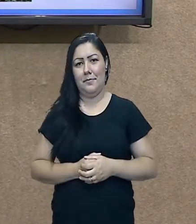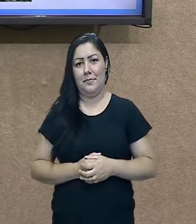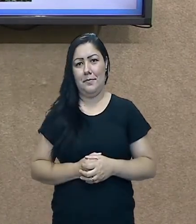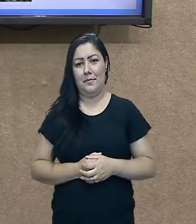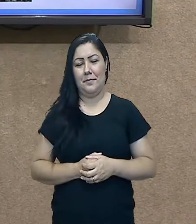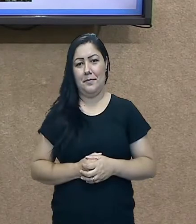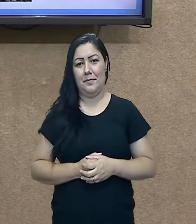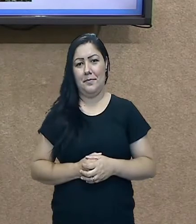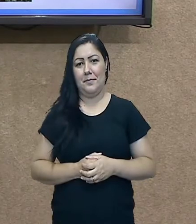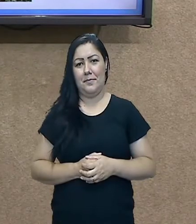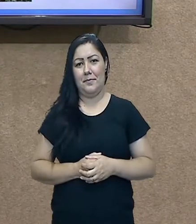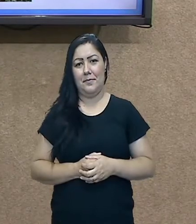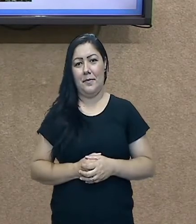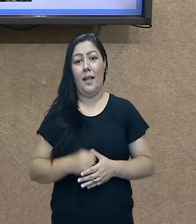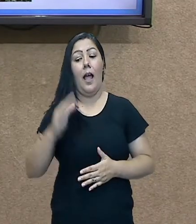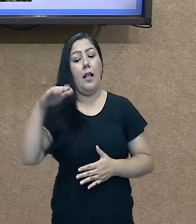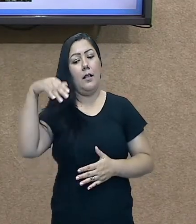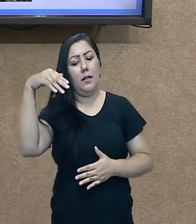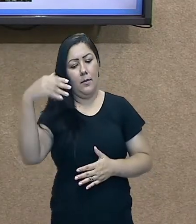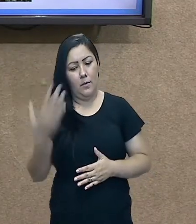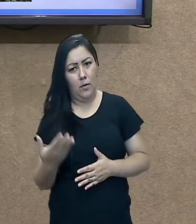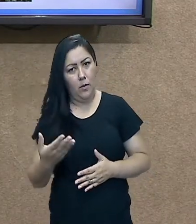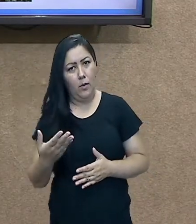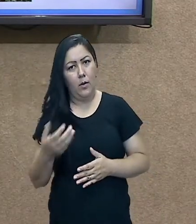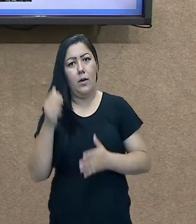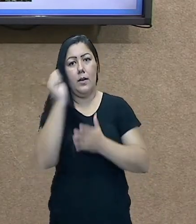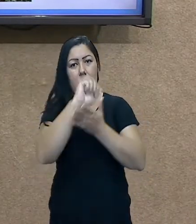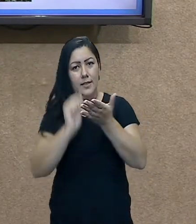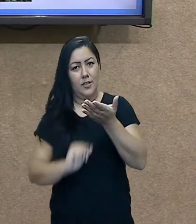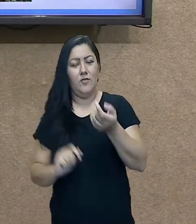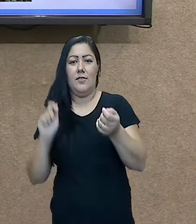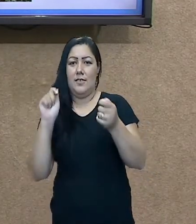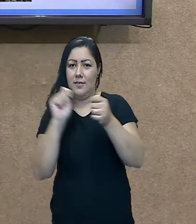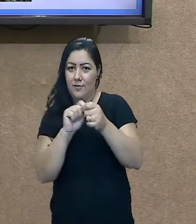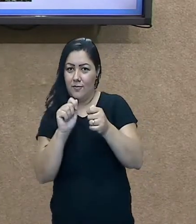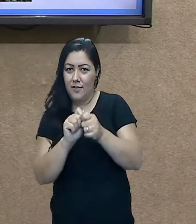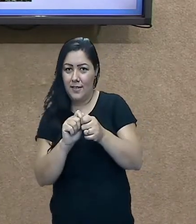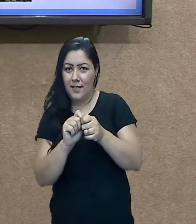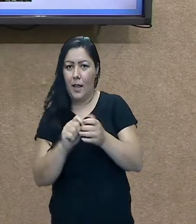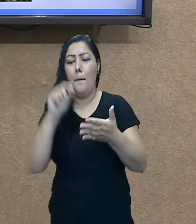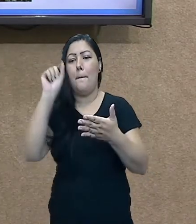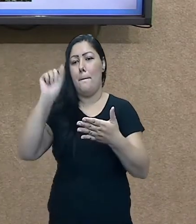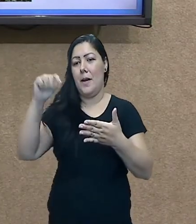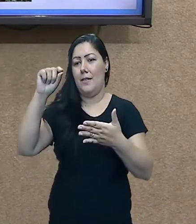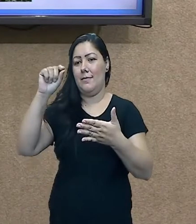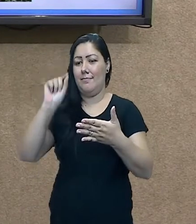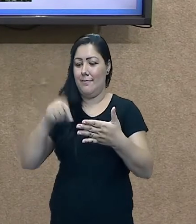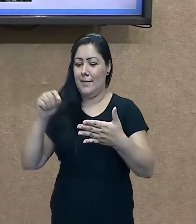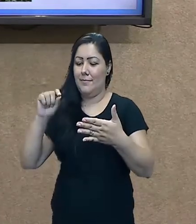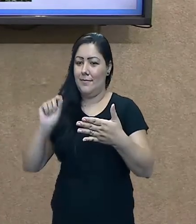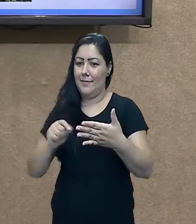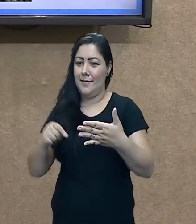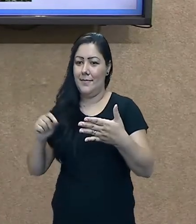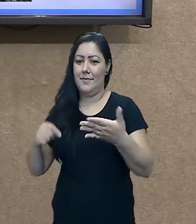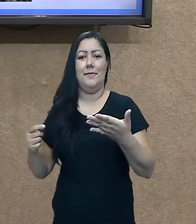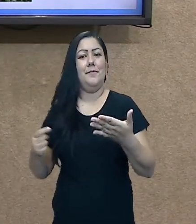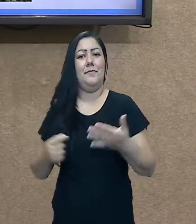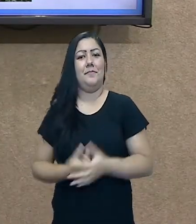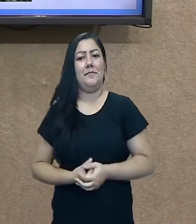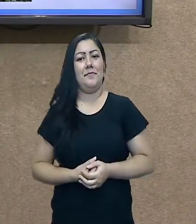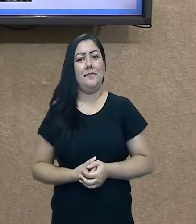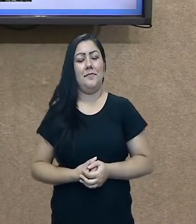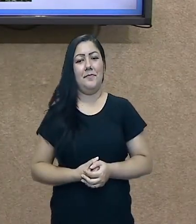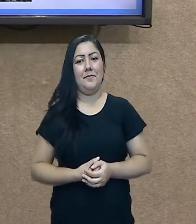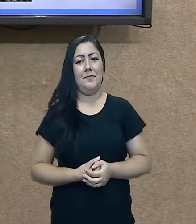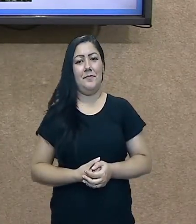depois que você fizer as atividades, você marque que fez. Ok? Para isso, basta